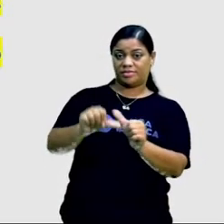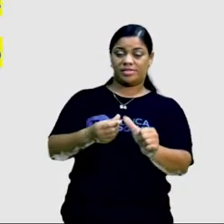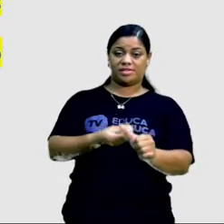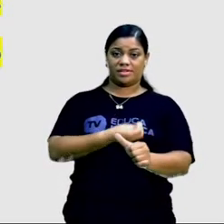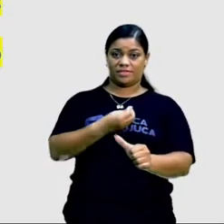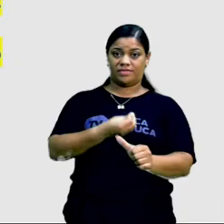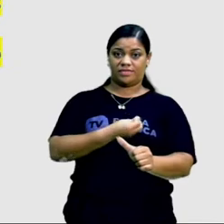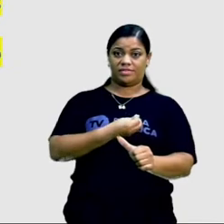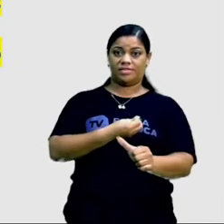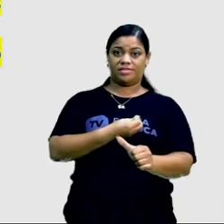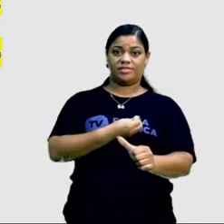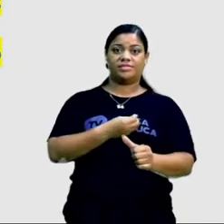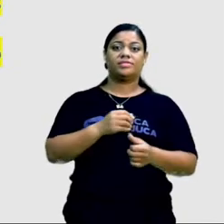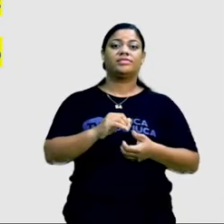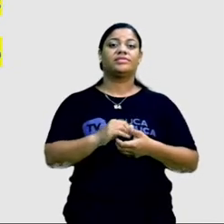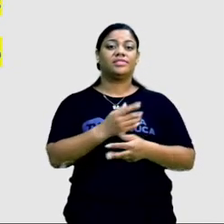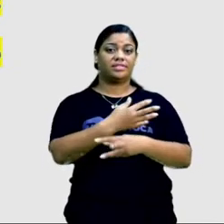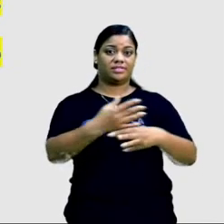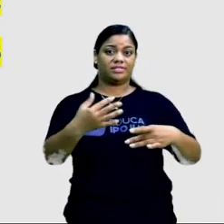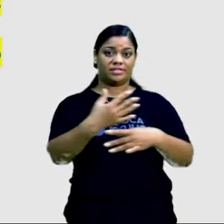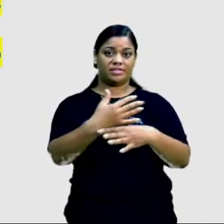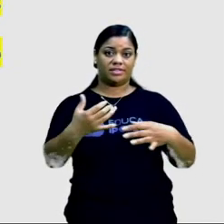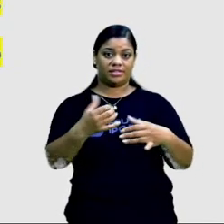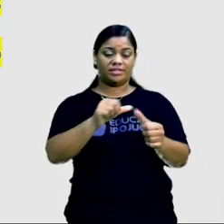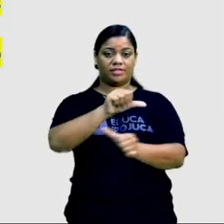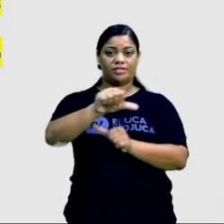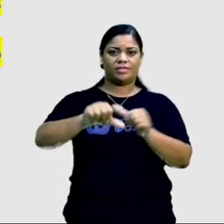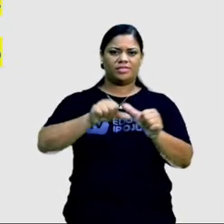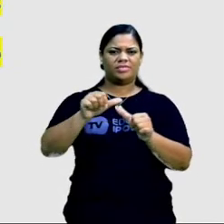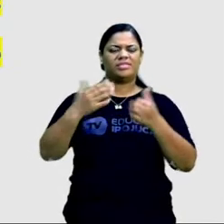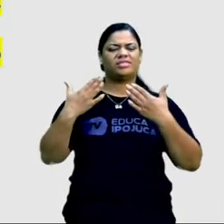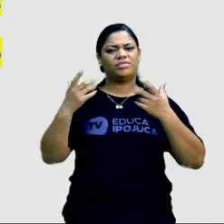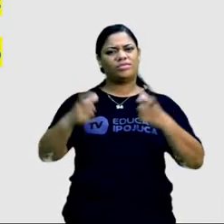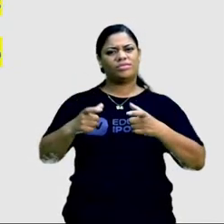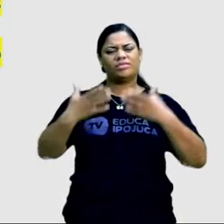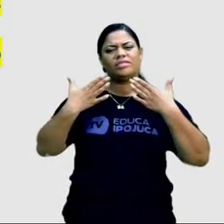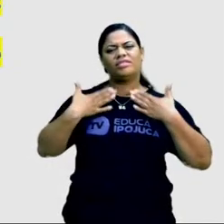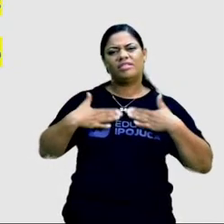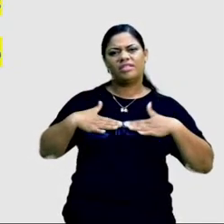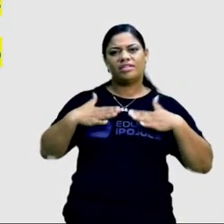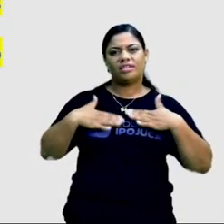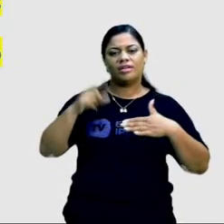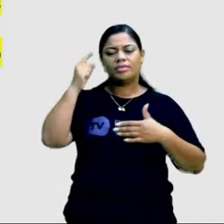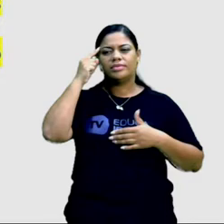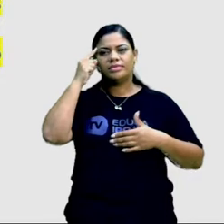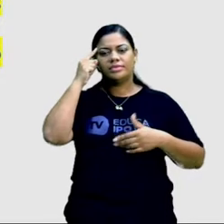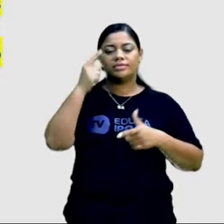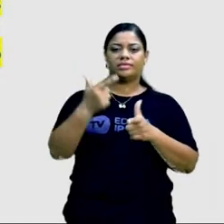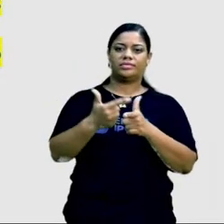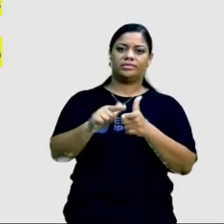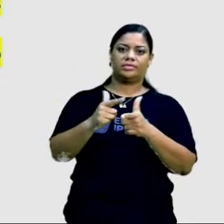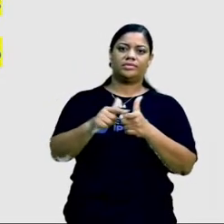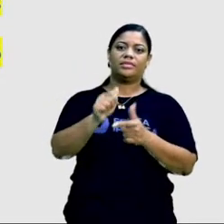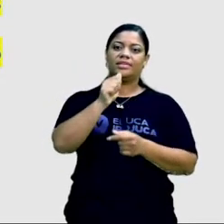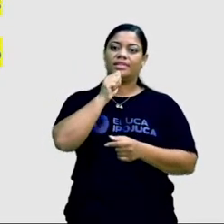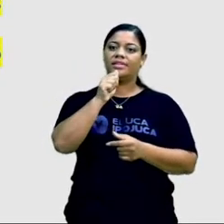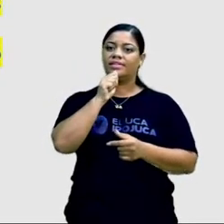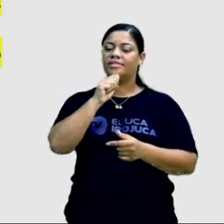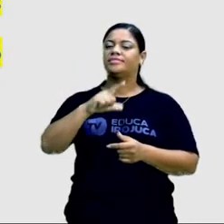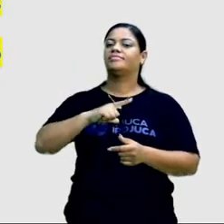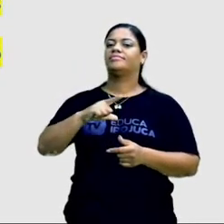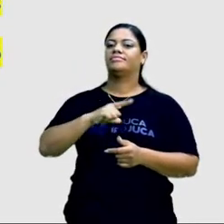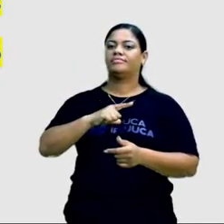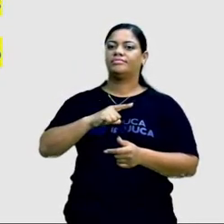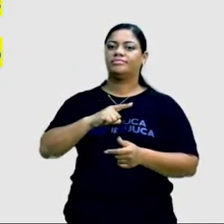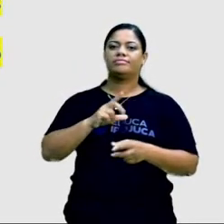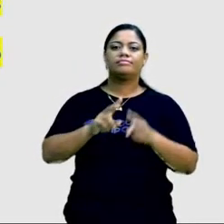vida em um grande centro urbano para uma realidade mais pacata, as preocupações e problemas ainda existirão.